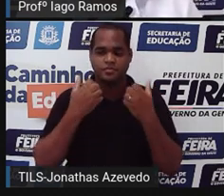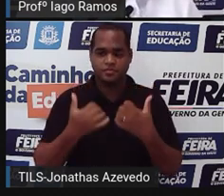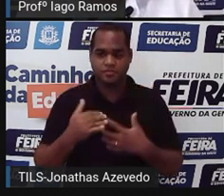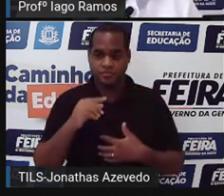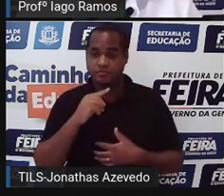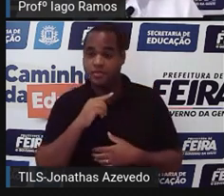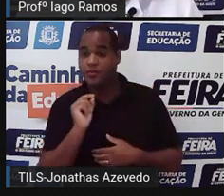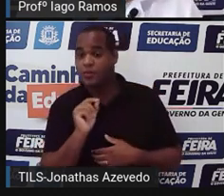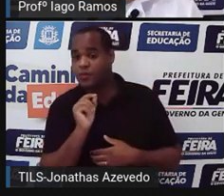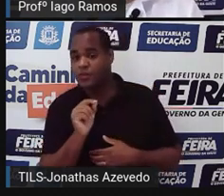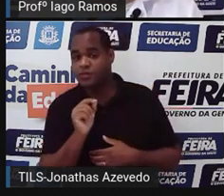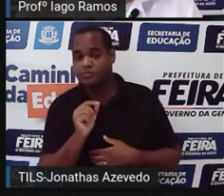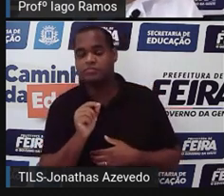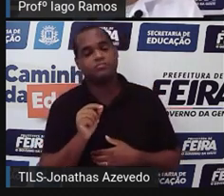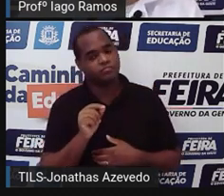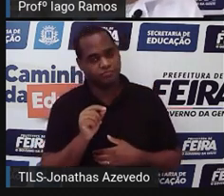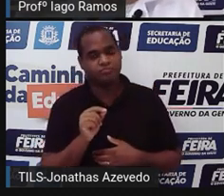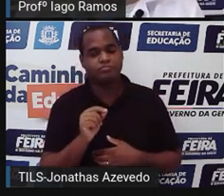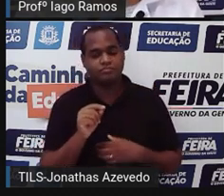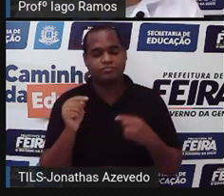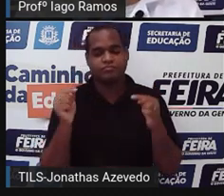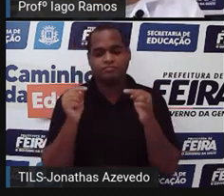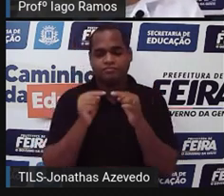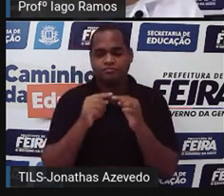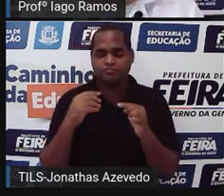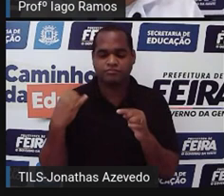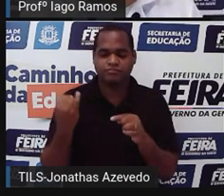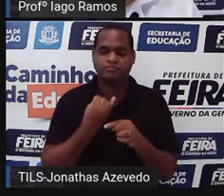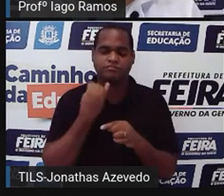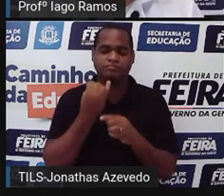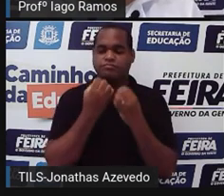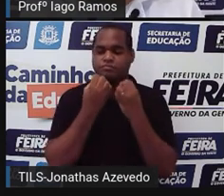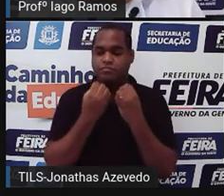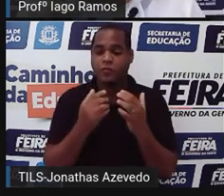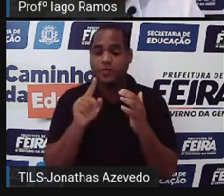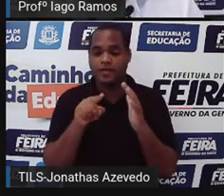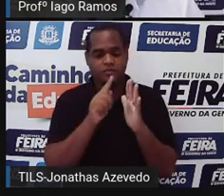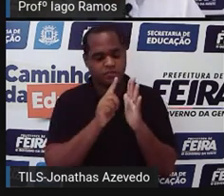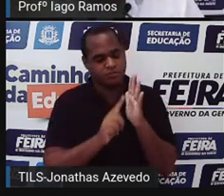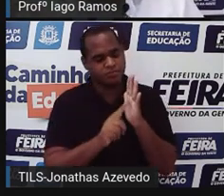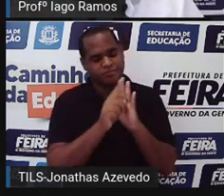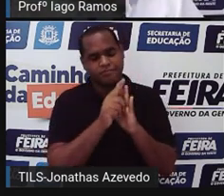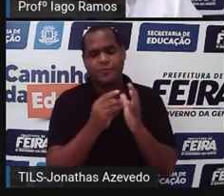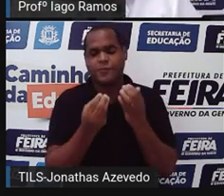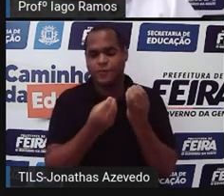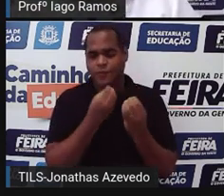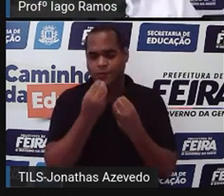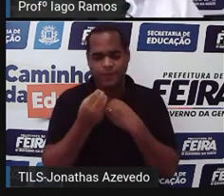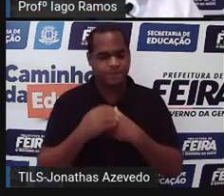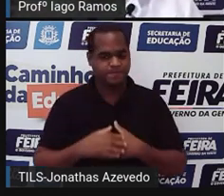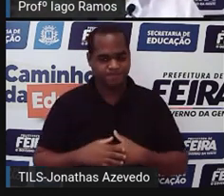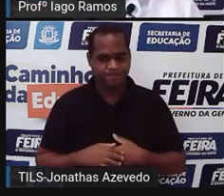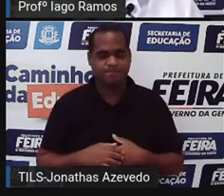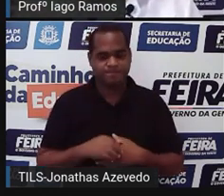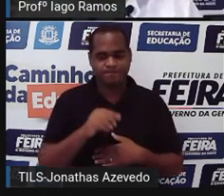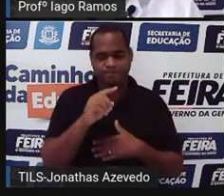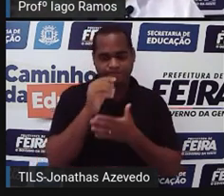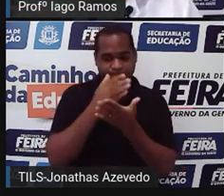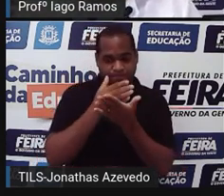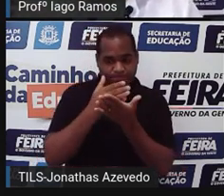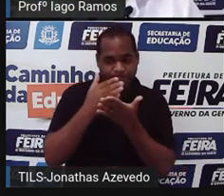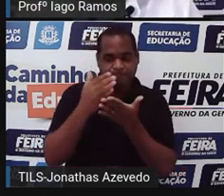gráfico. Qual é a mensagem que esse gráfico quer trazer. Então, a gente já começa a